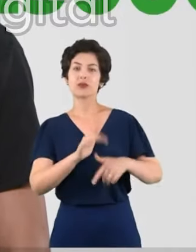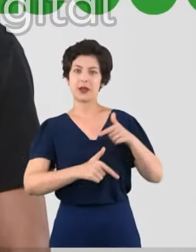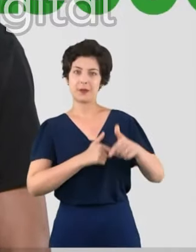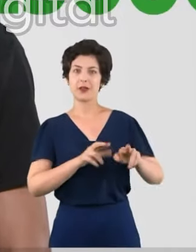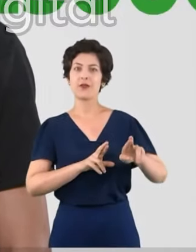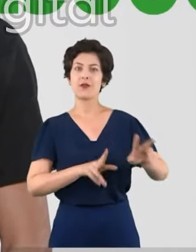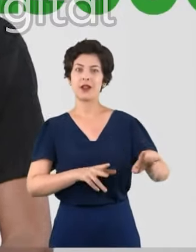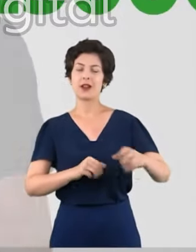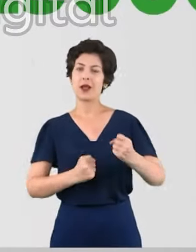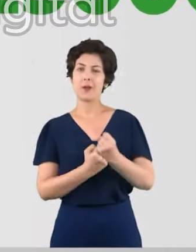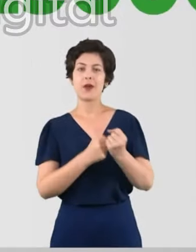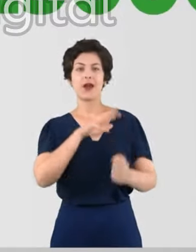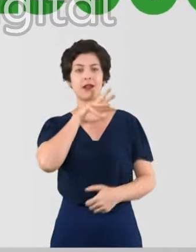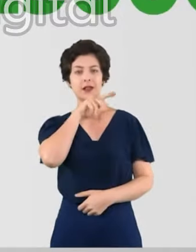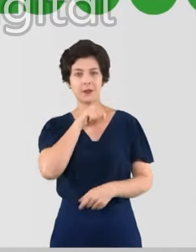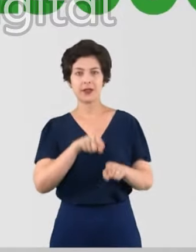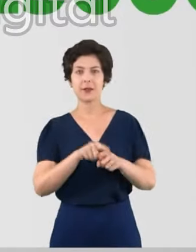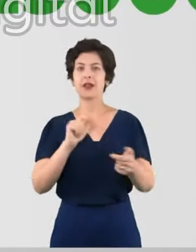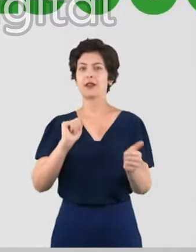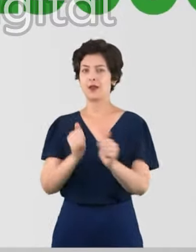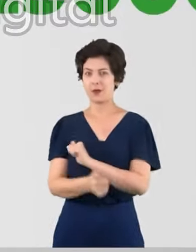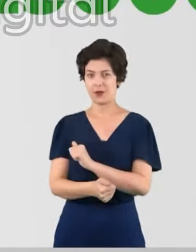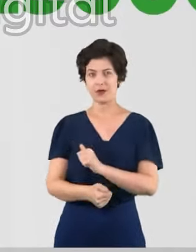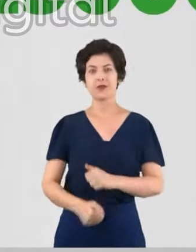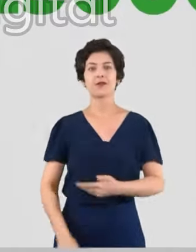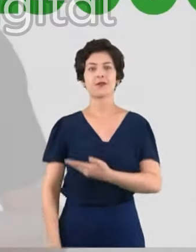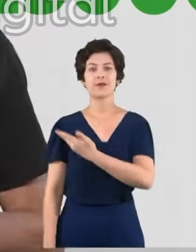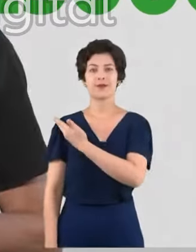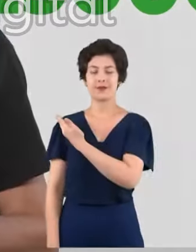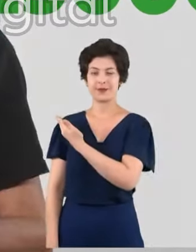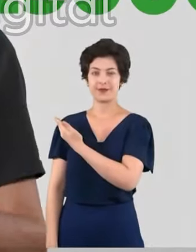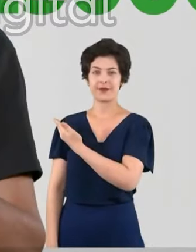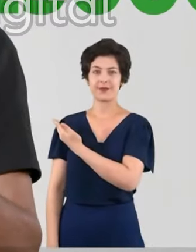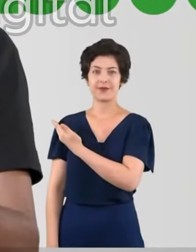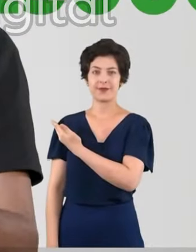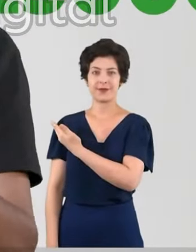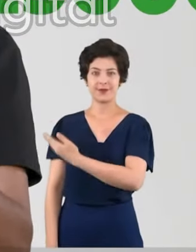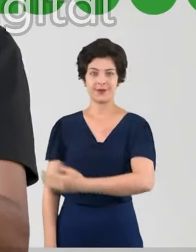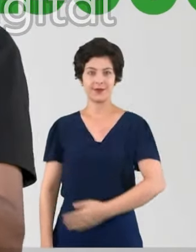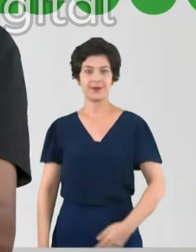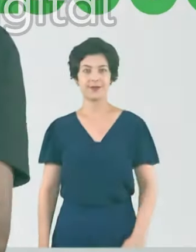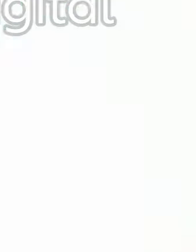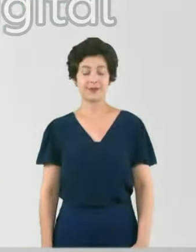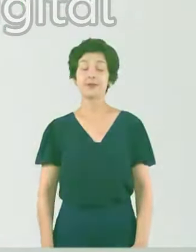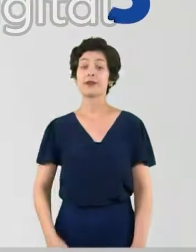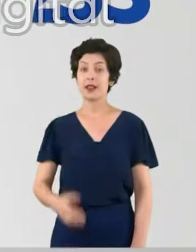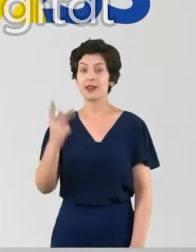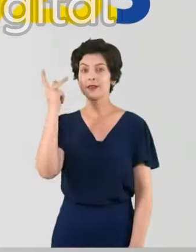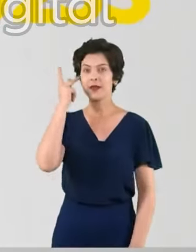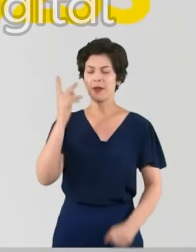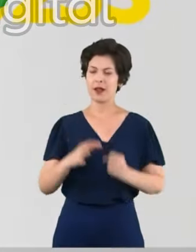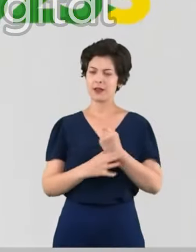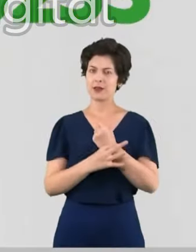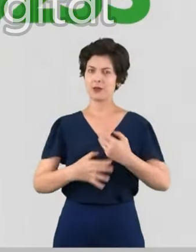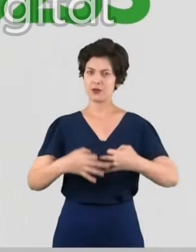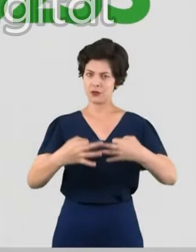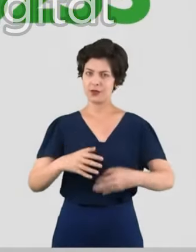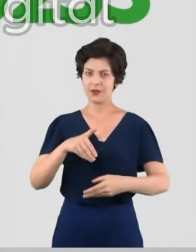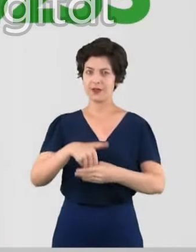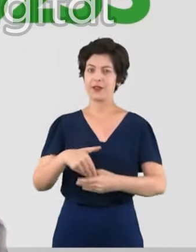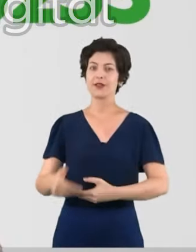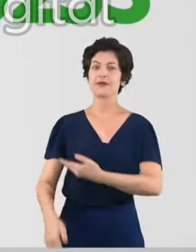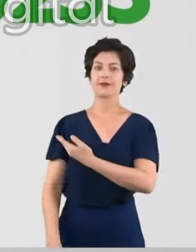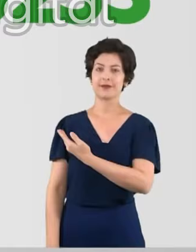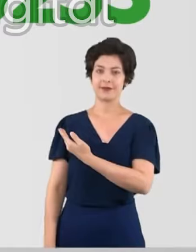fazendo a diferença. Pela causa animal e pelo esporte, eu sou o Diego Laudano, 25-000. Por uma São Paulo segura e justa,